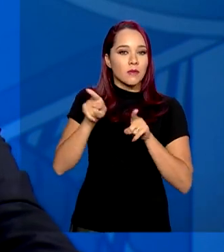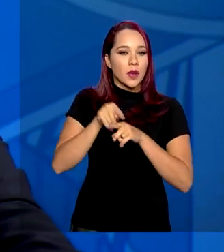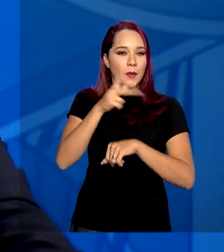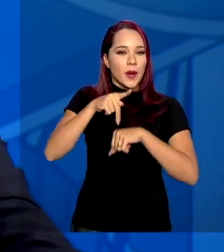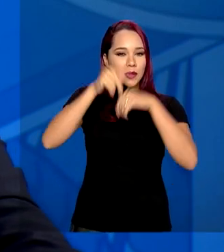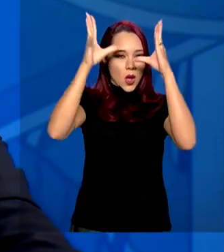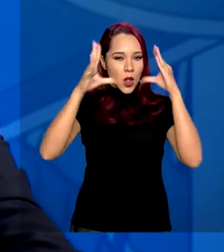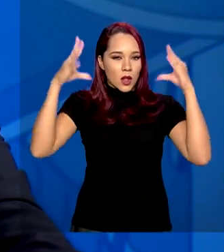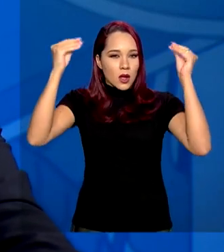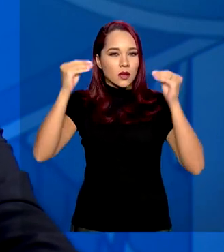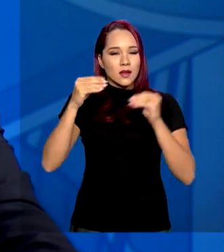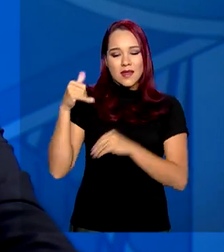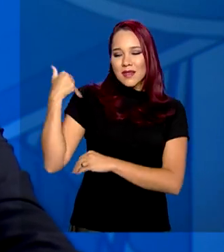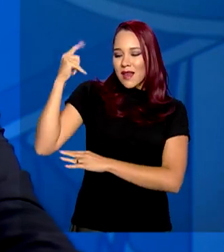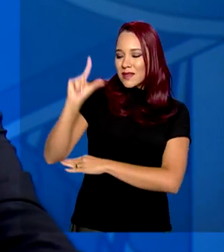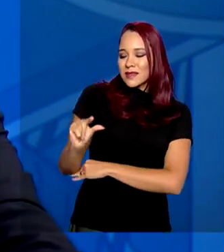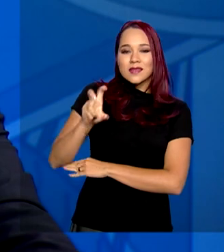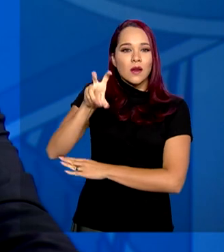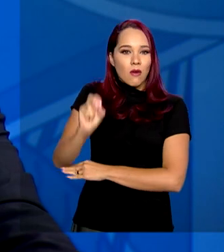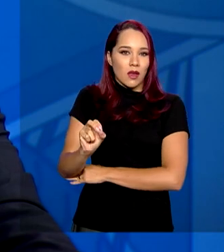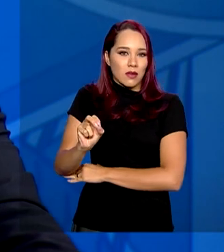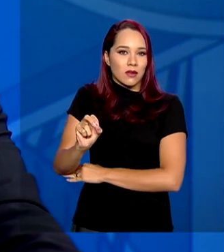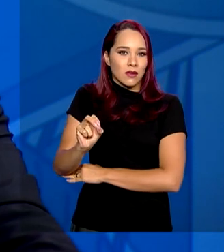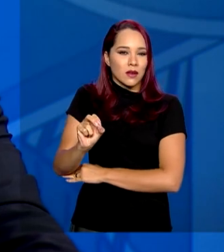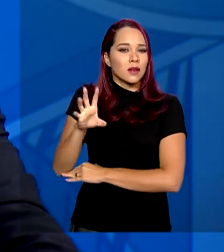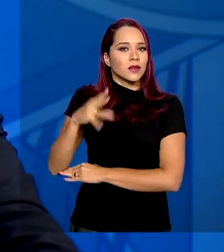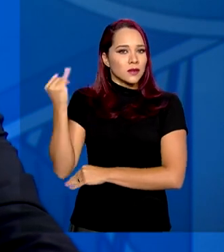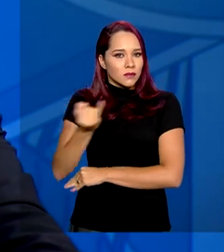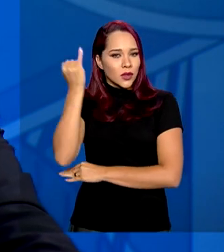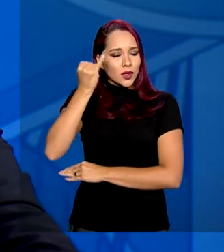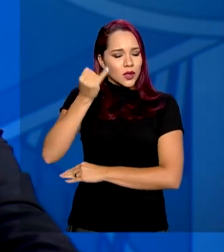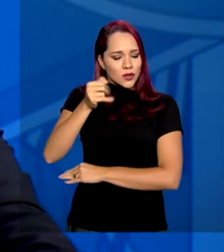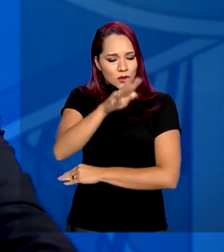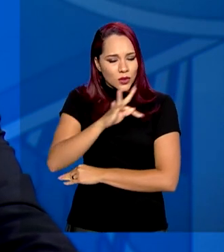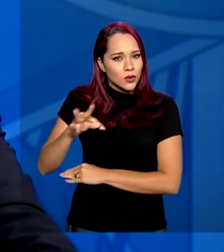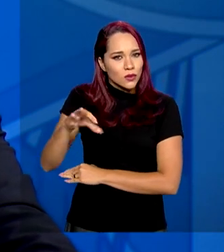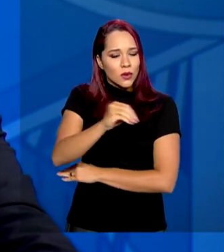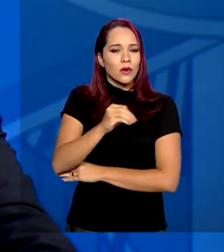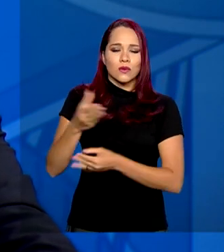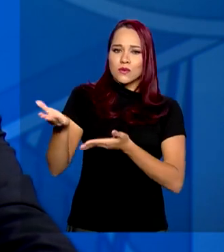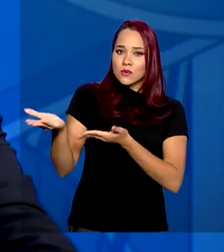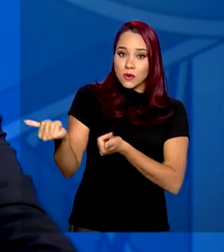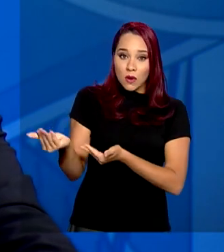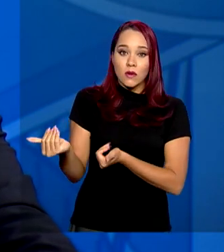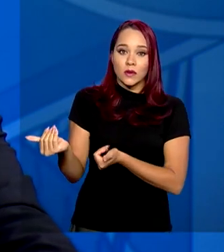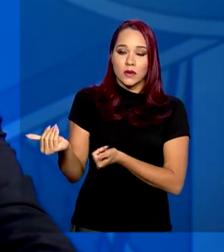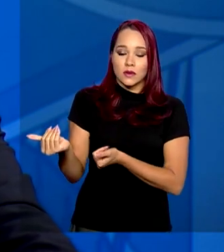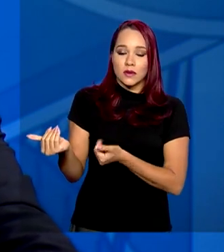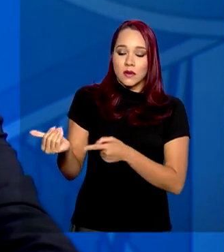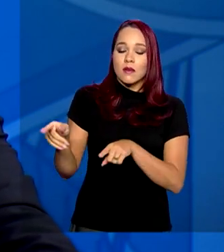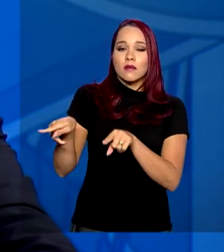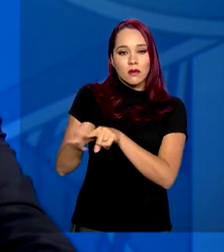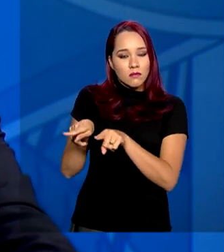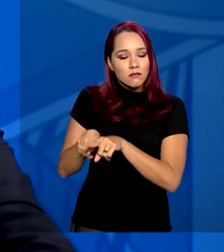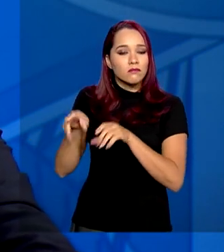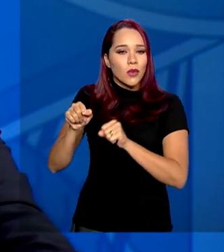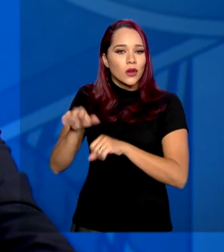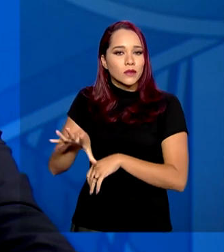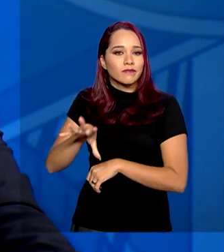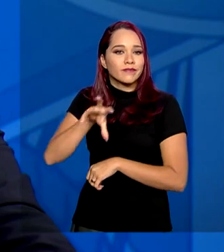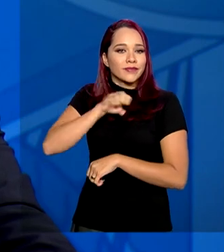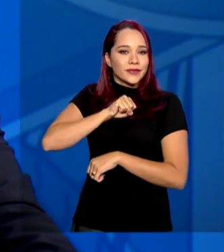de 50 anos de idade. E é importante que todos saibam que os jovens também podem ser